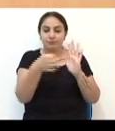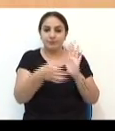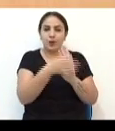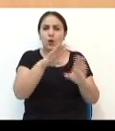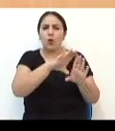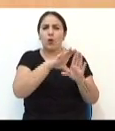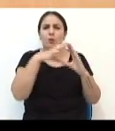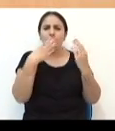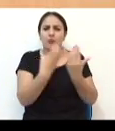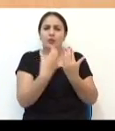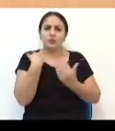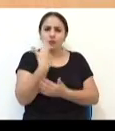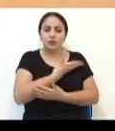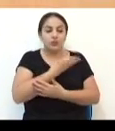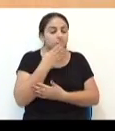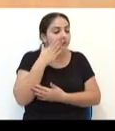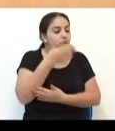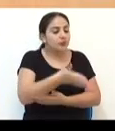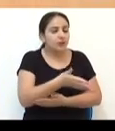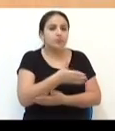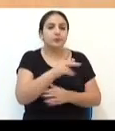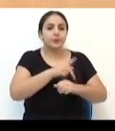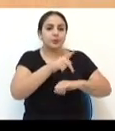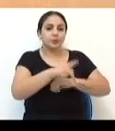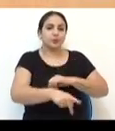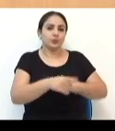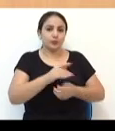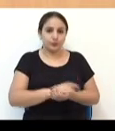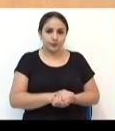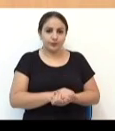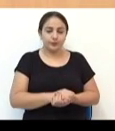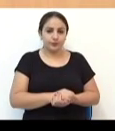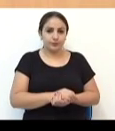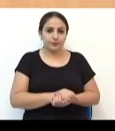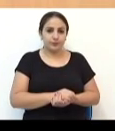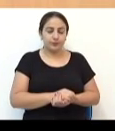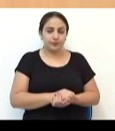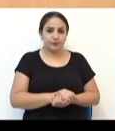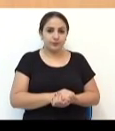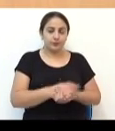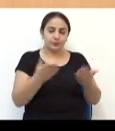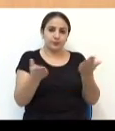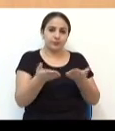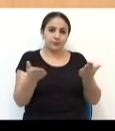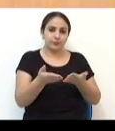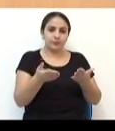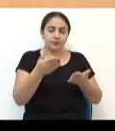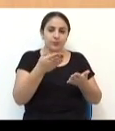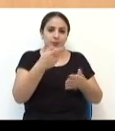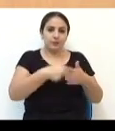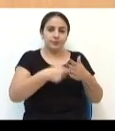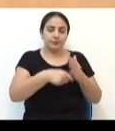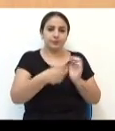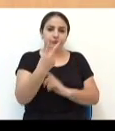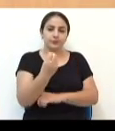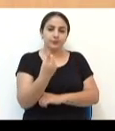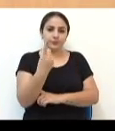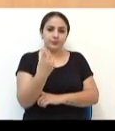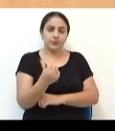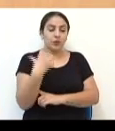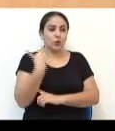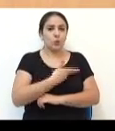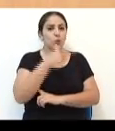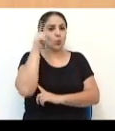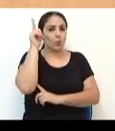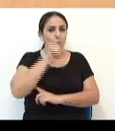por as comunidades que a gente passa por Passo Fundo. E daí, agora nesse pleito de 2016, a gente foi